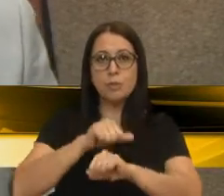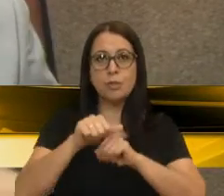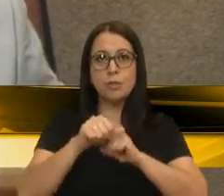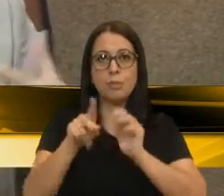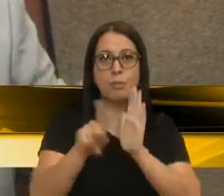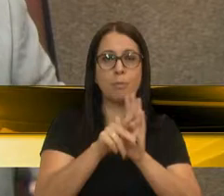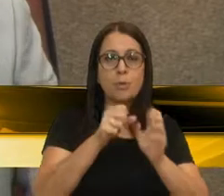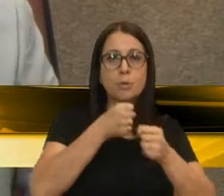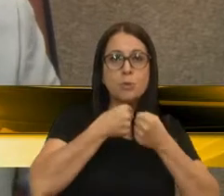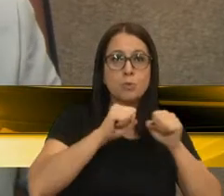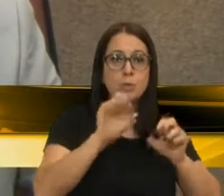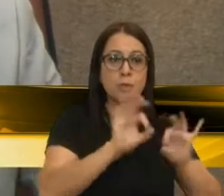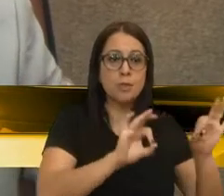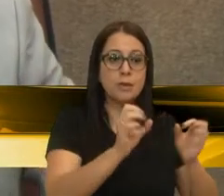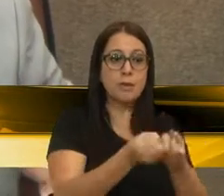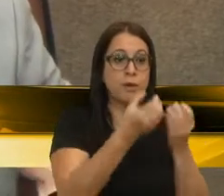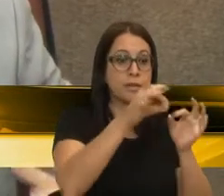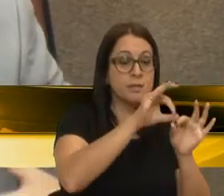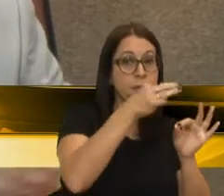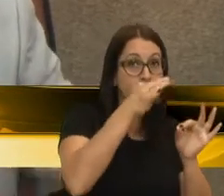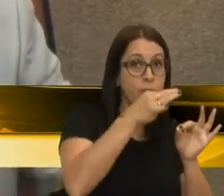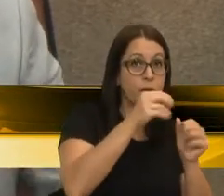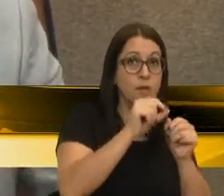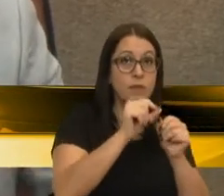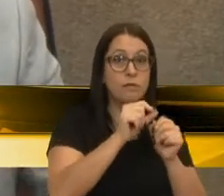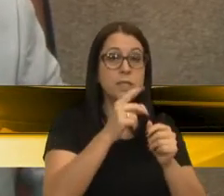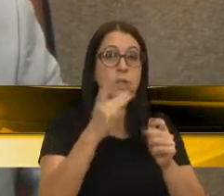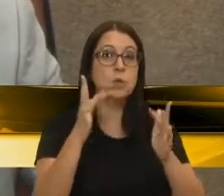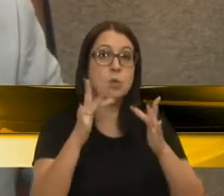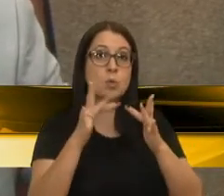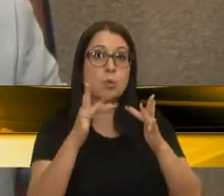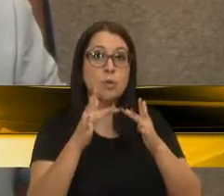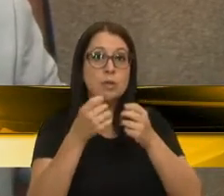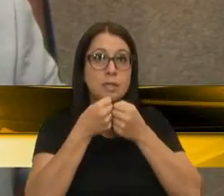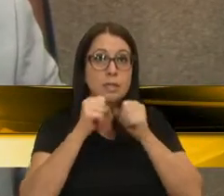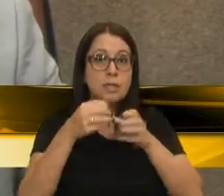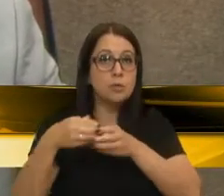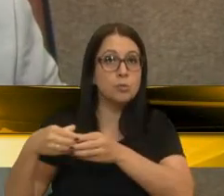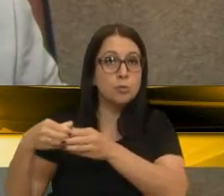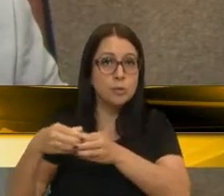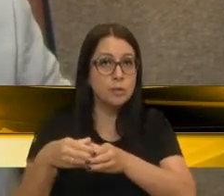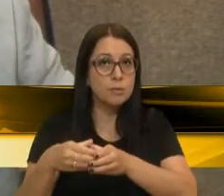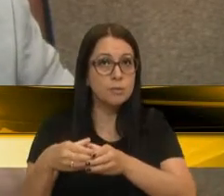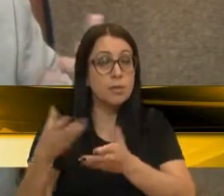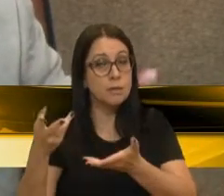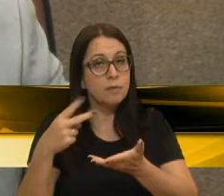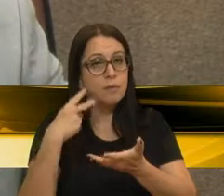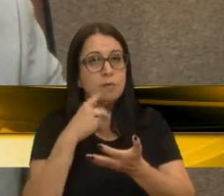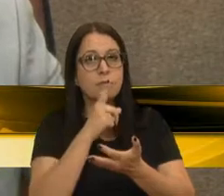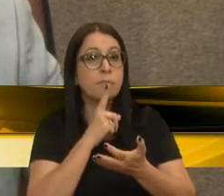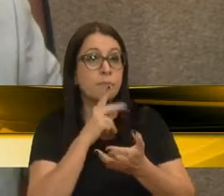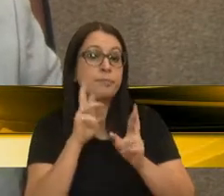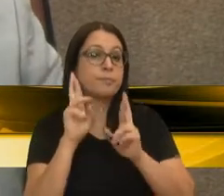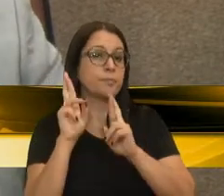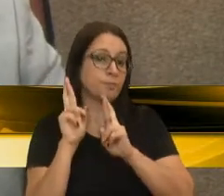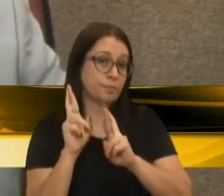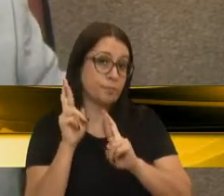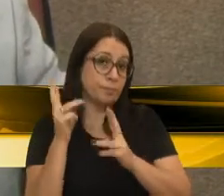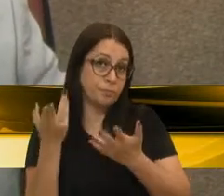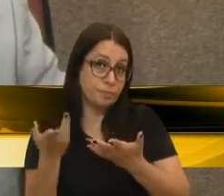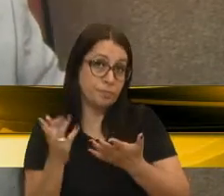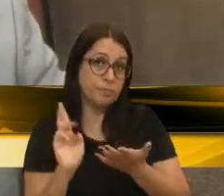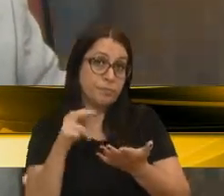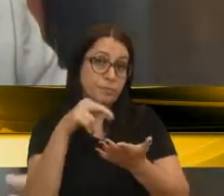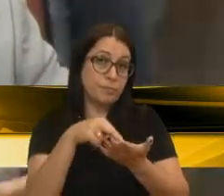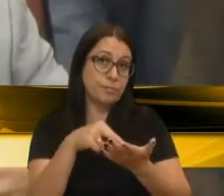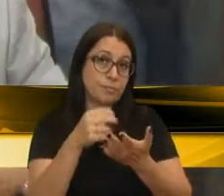secretaria, na organização da festa da uva, e vai fazer um contato com a Secretaria do Turismo. E aí, vereador Alberto, gente tem que torcer que realmente